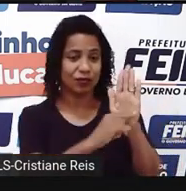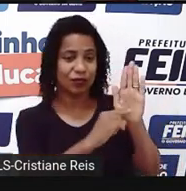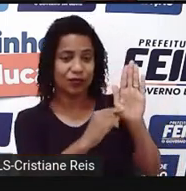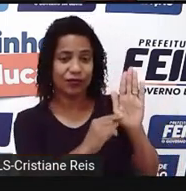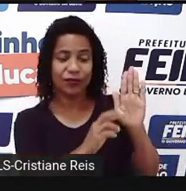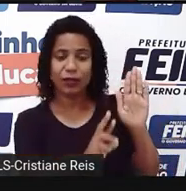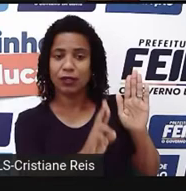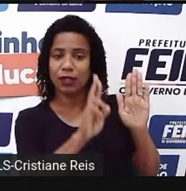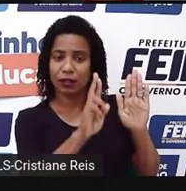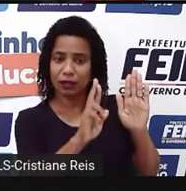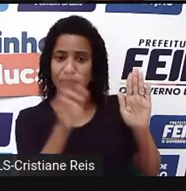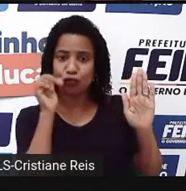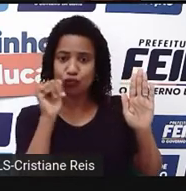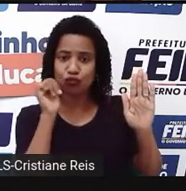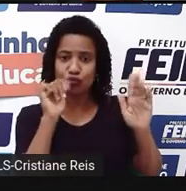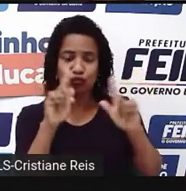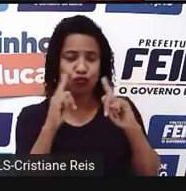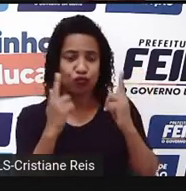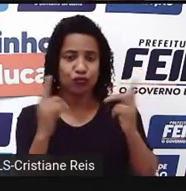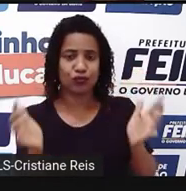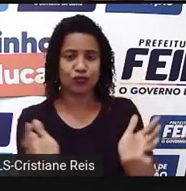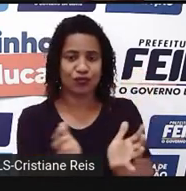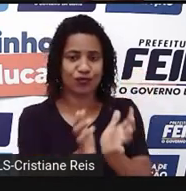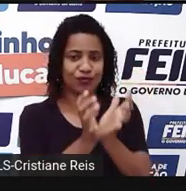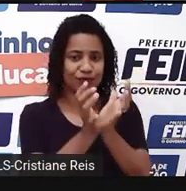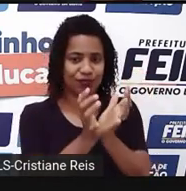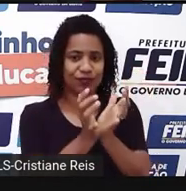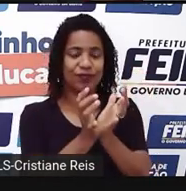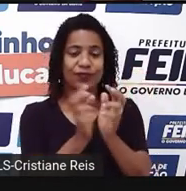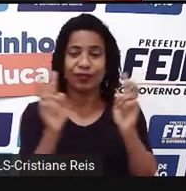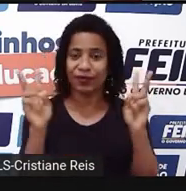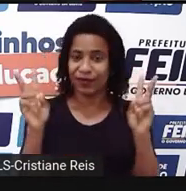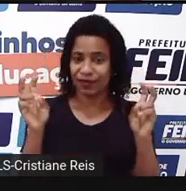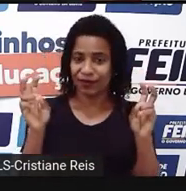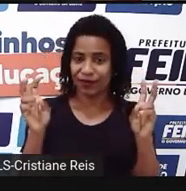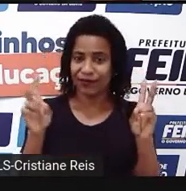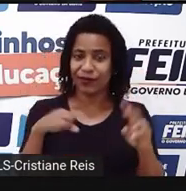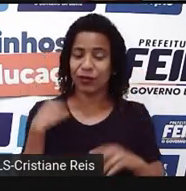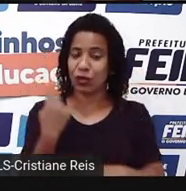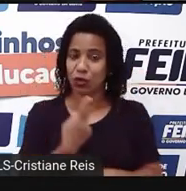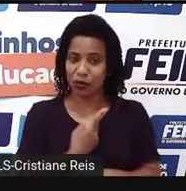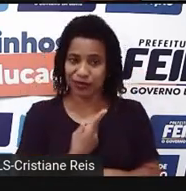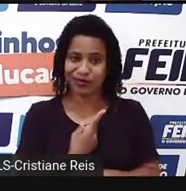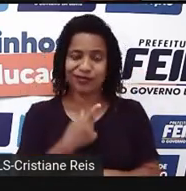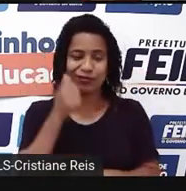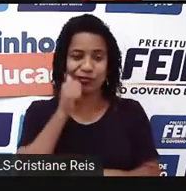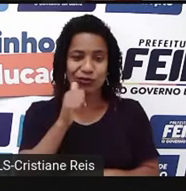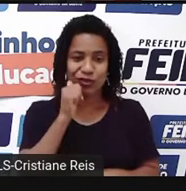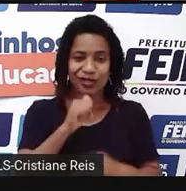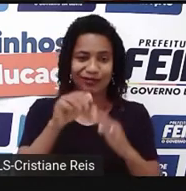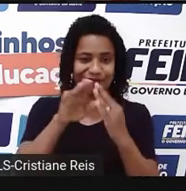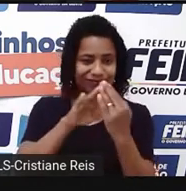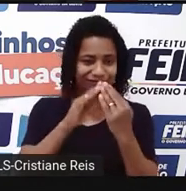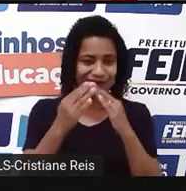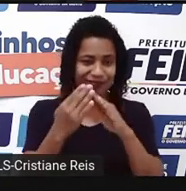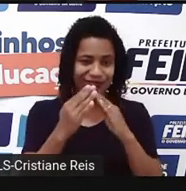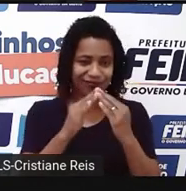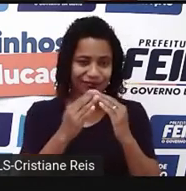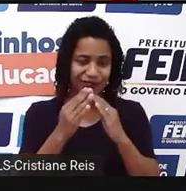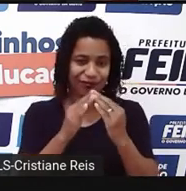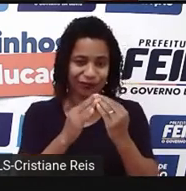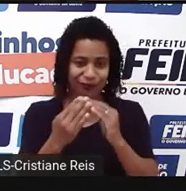mulheres intitulado Nós, Mulheres da Periferia. A imagem foi